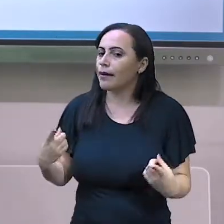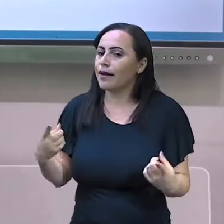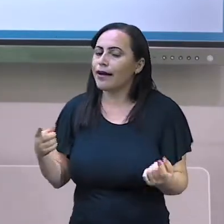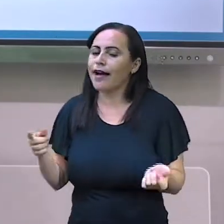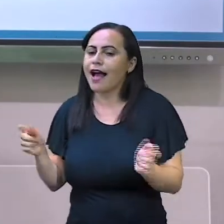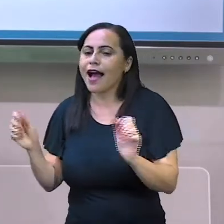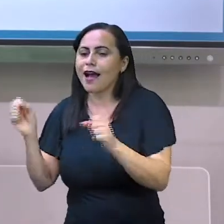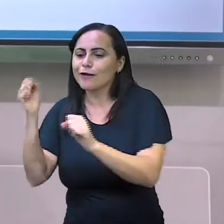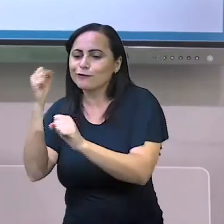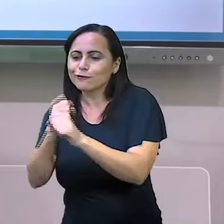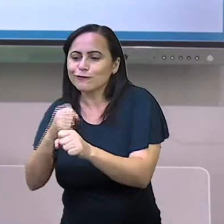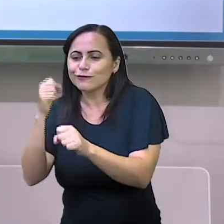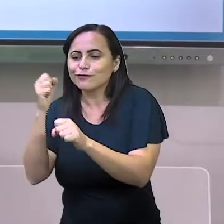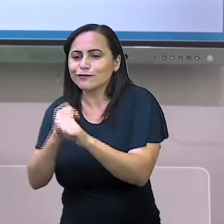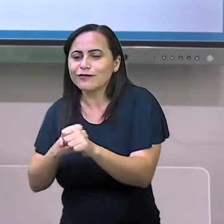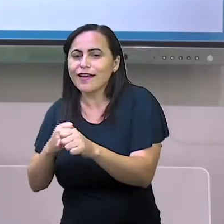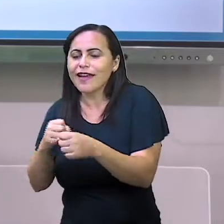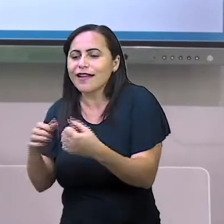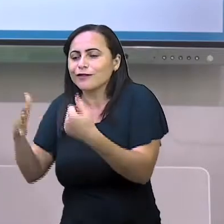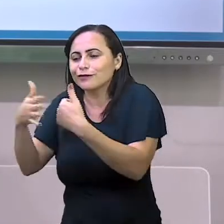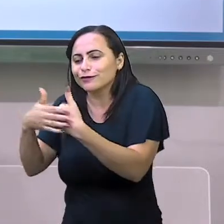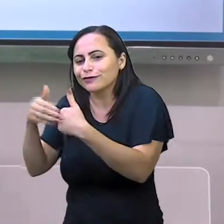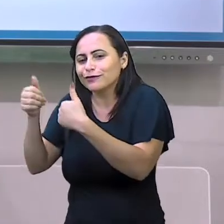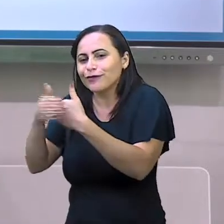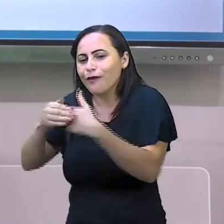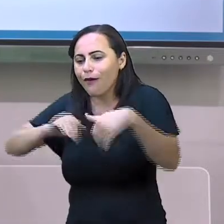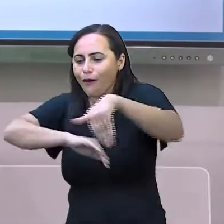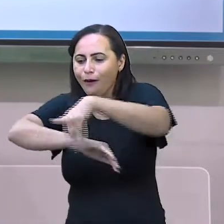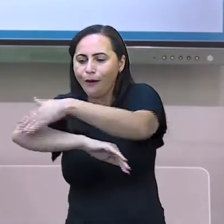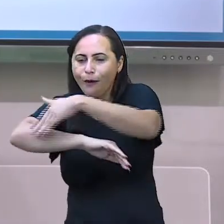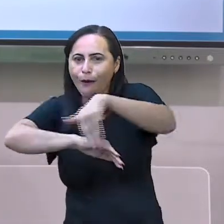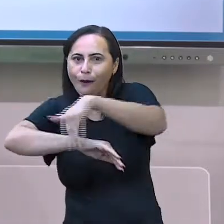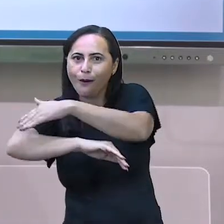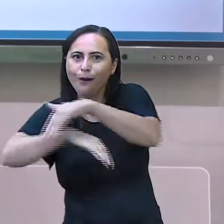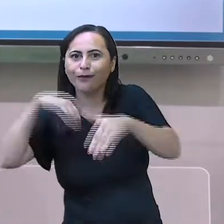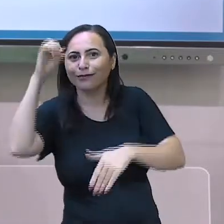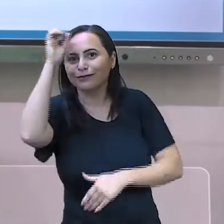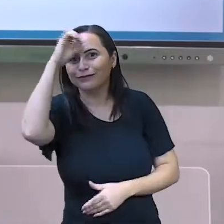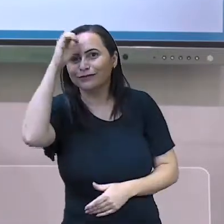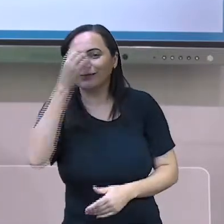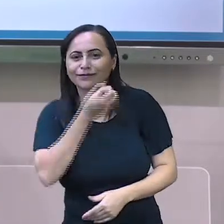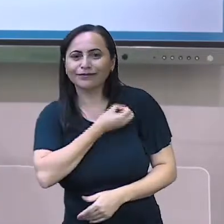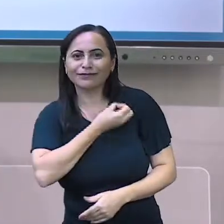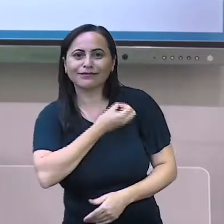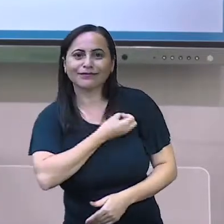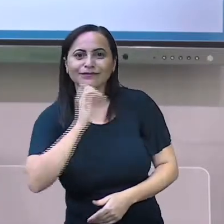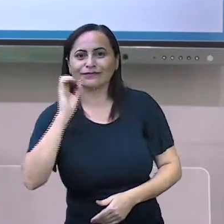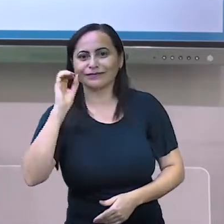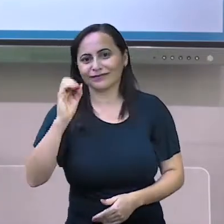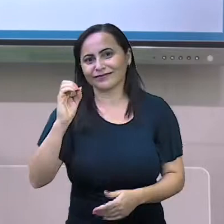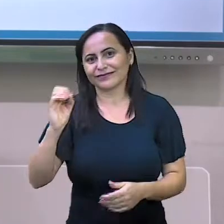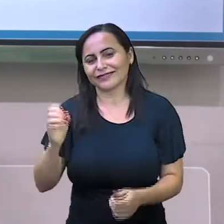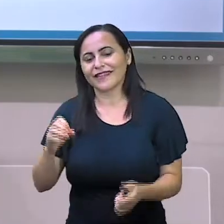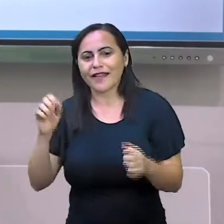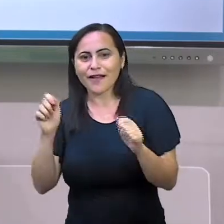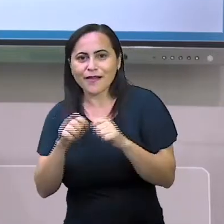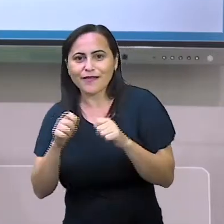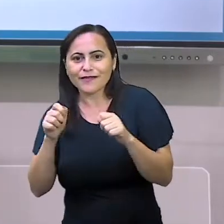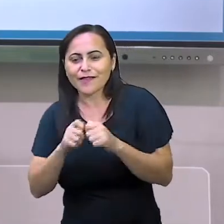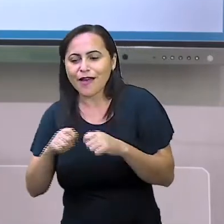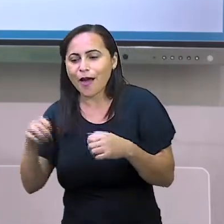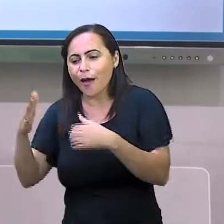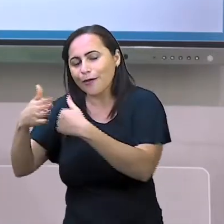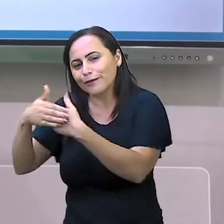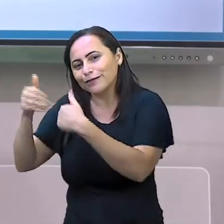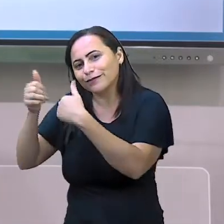feita com muito esmero. Na rua dos bobos, número zero. Mas era feita como isso é